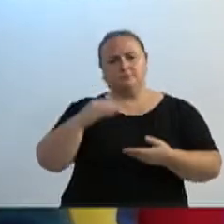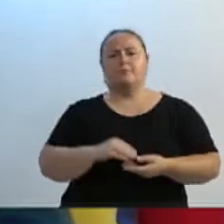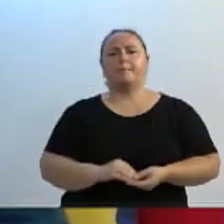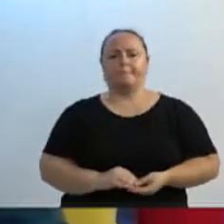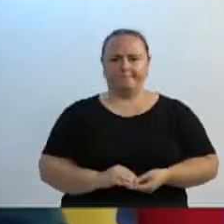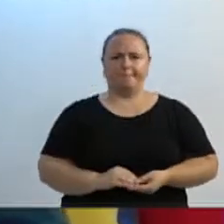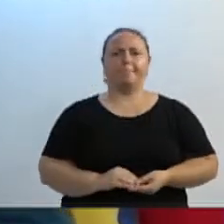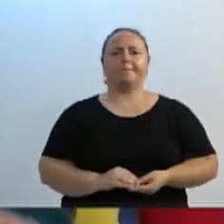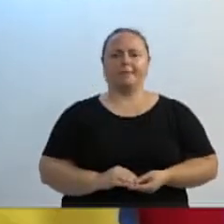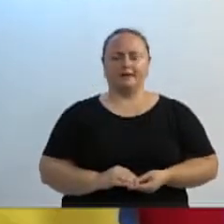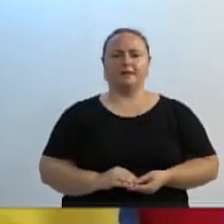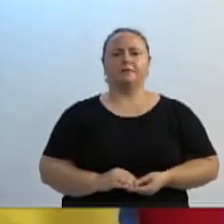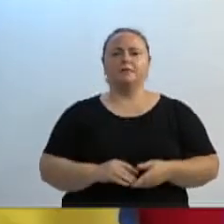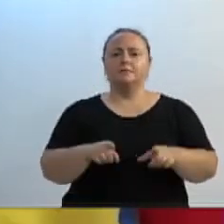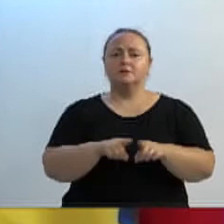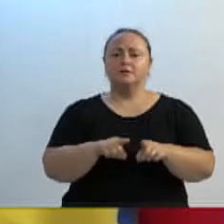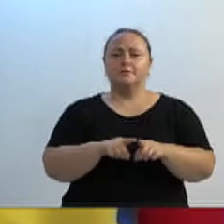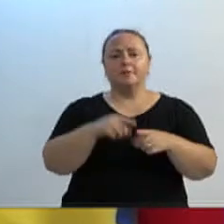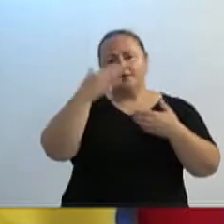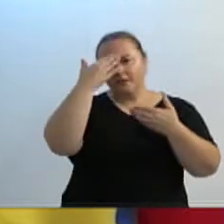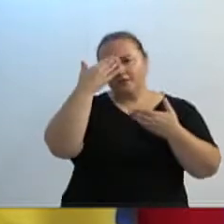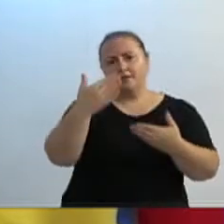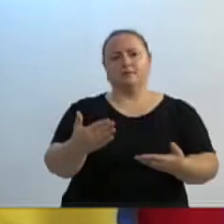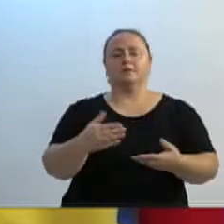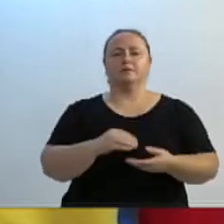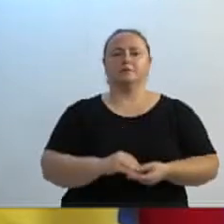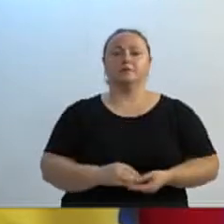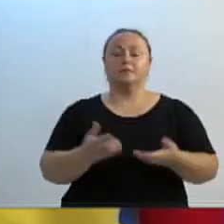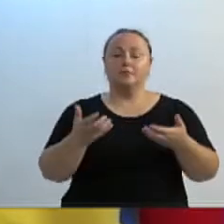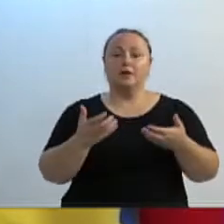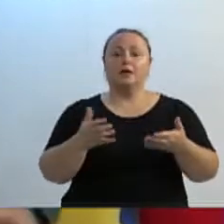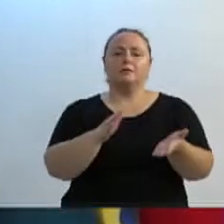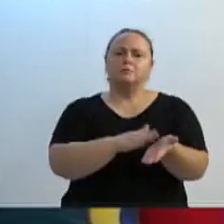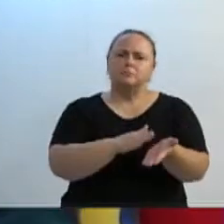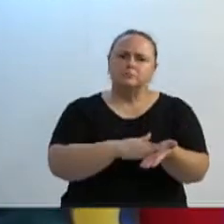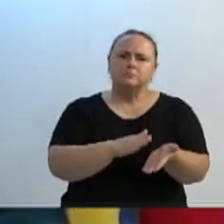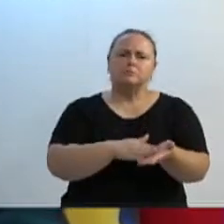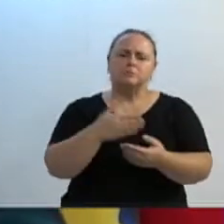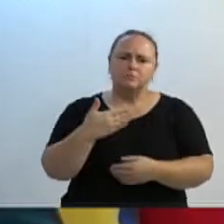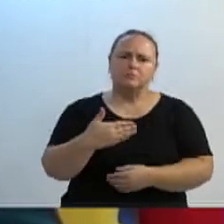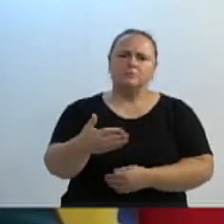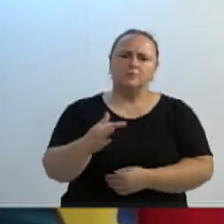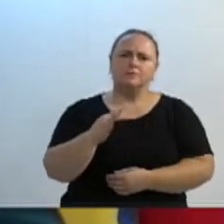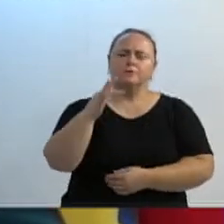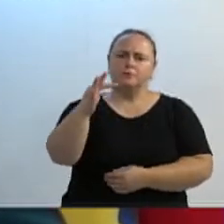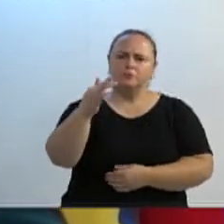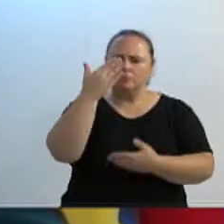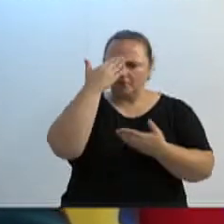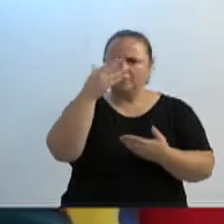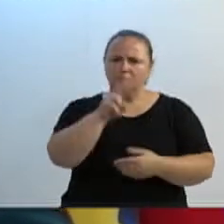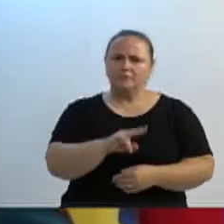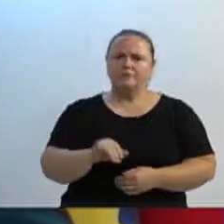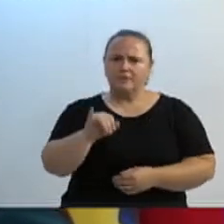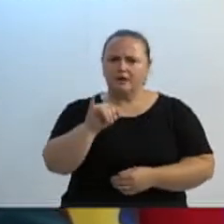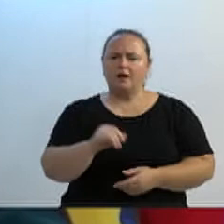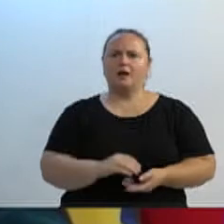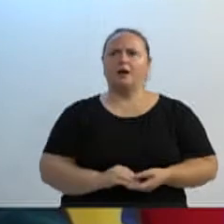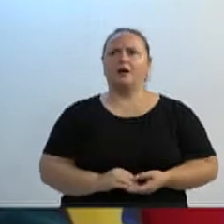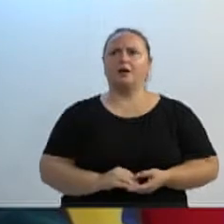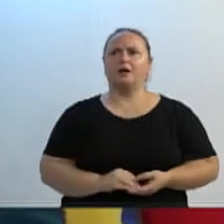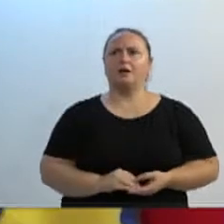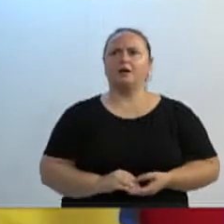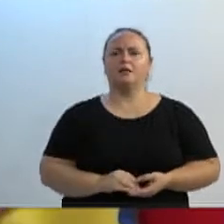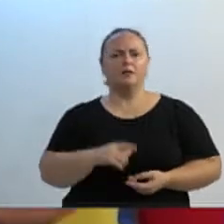a localidade. Vou agradecer também a academia aqui nessa tribuna. Estou cobrando, mas também vou agradecer. Eu sou coerente nesses casos.